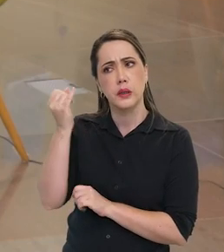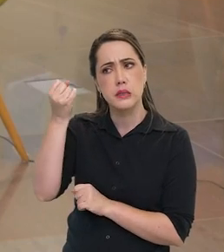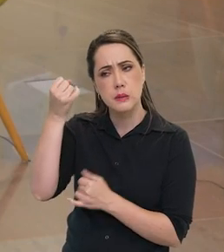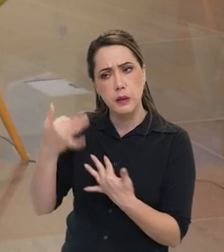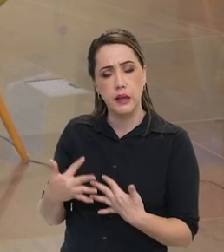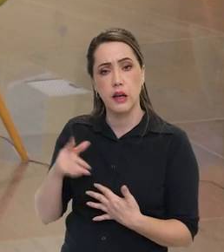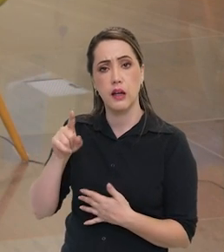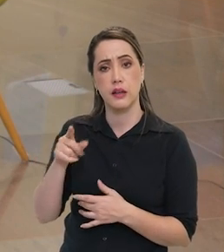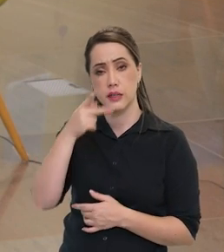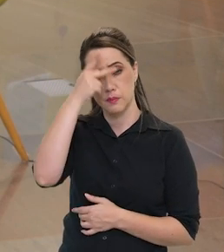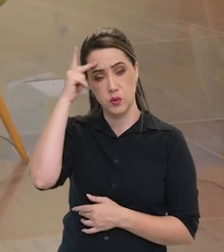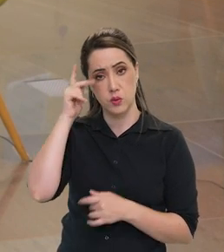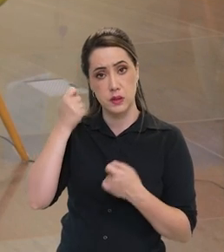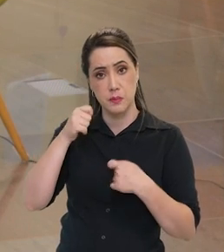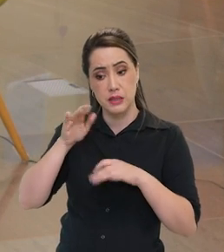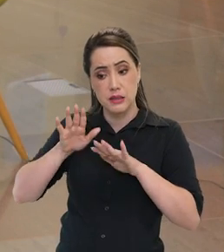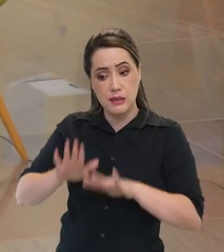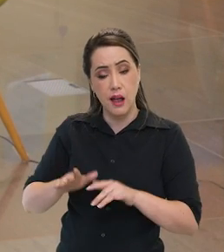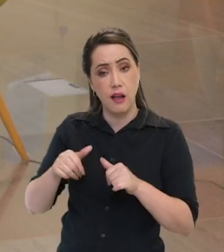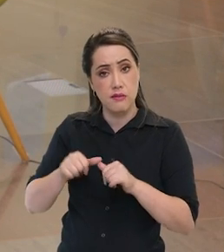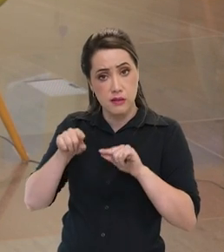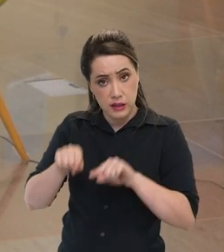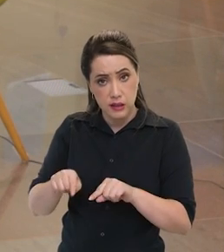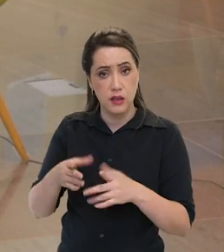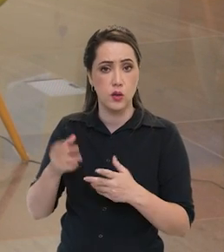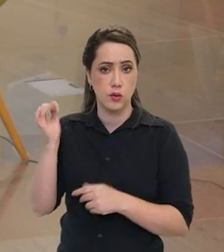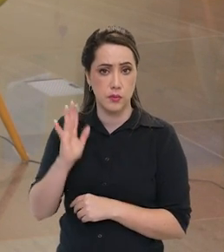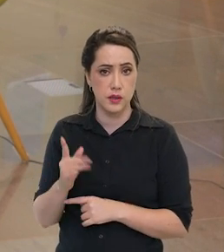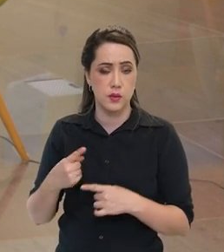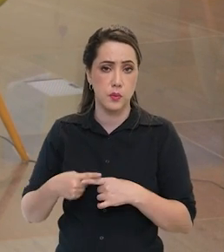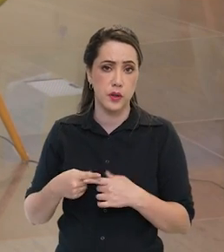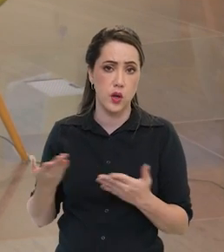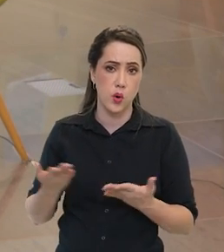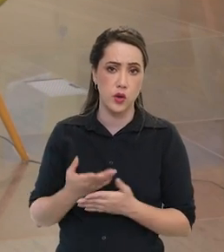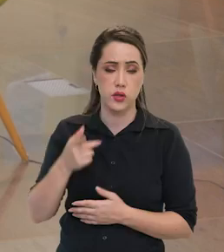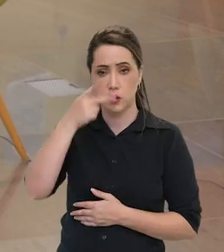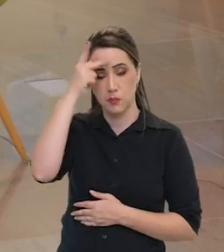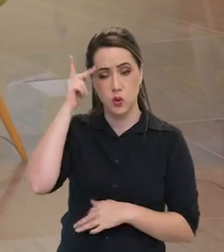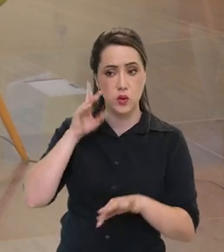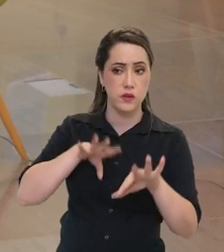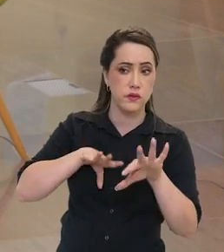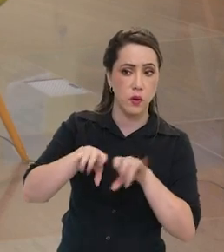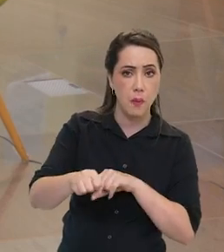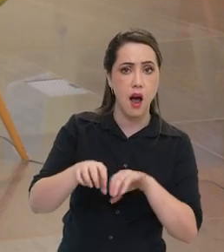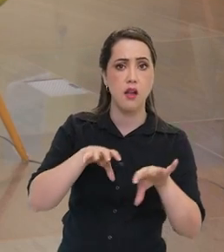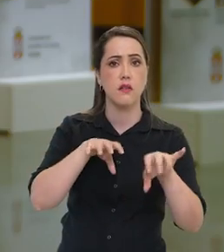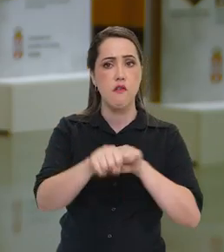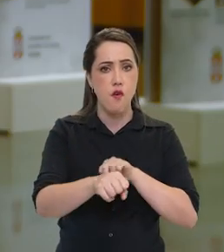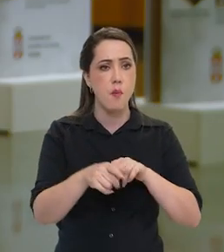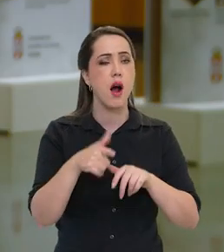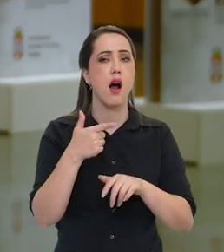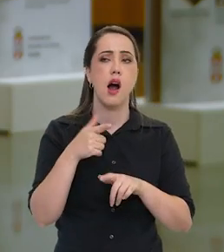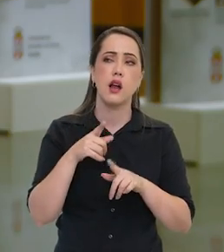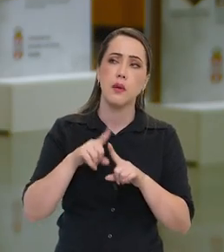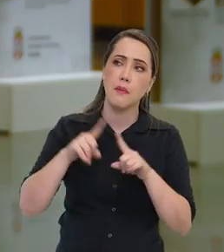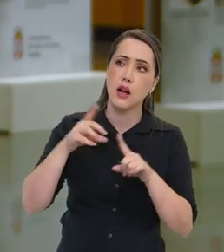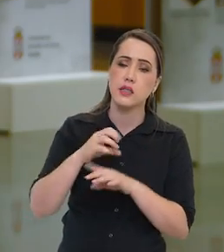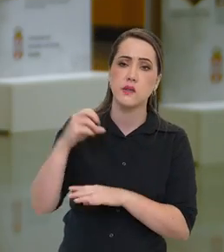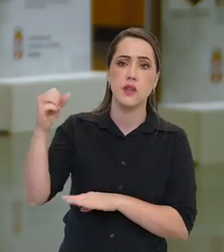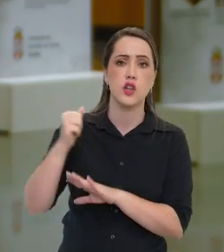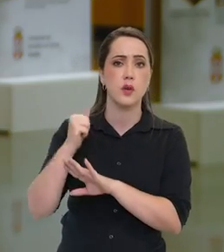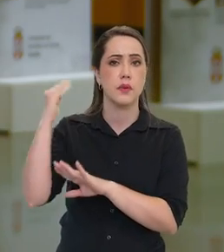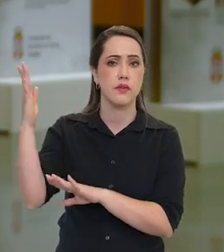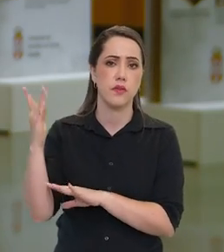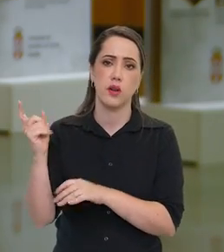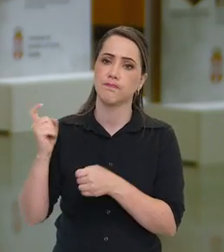que essas pessoas precisam ficar aqui. Porque hoje em dia tem muita gente formada, capacitada, que